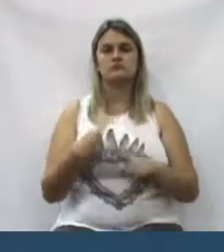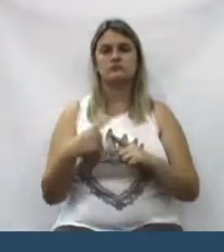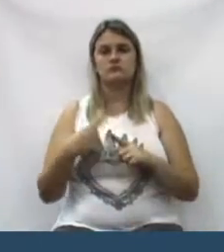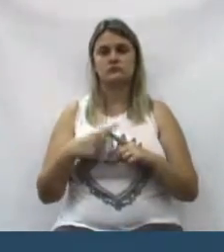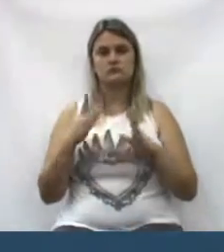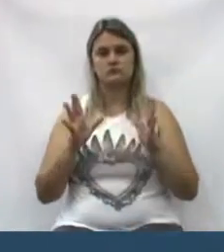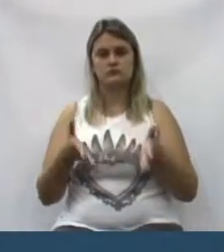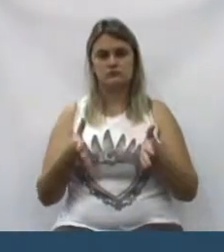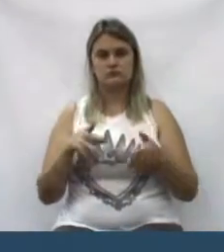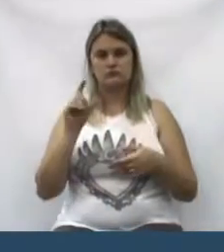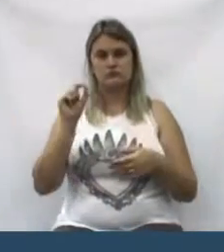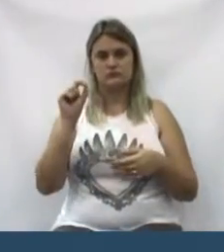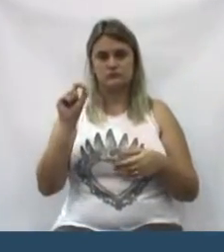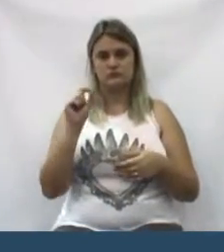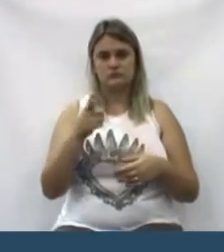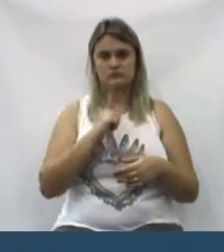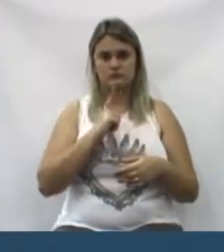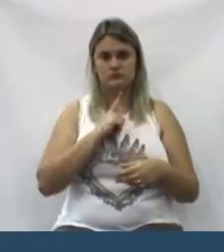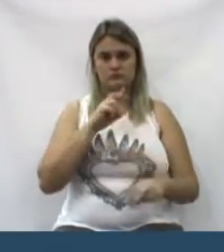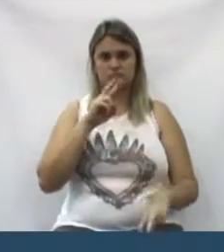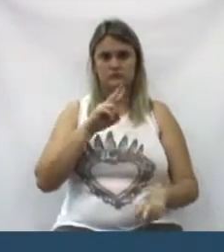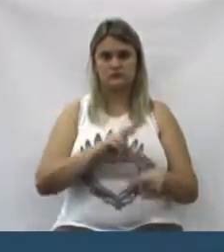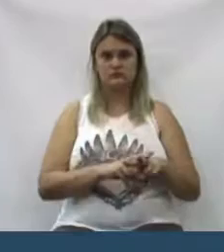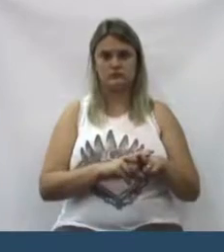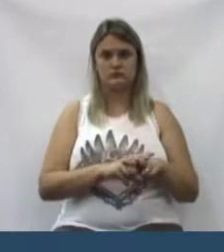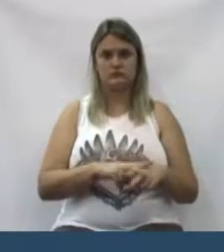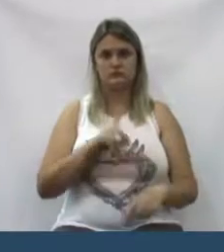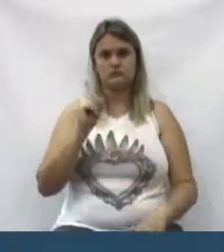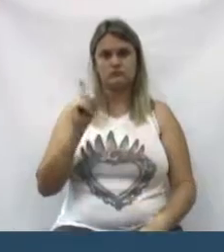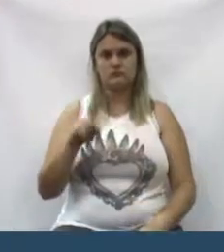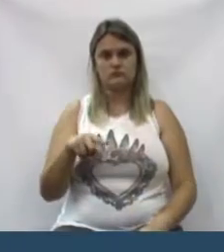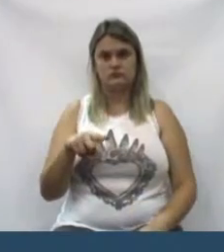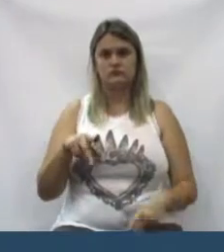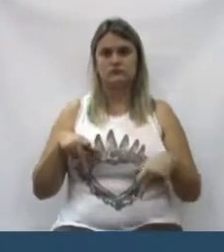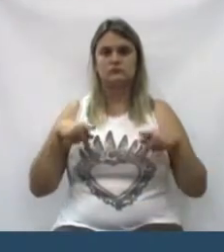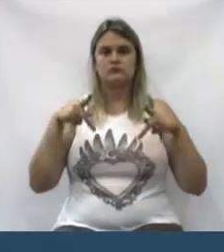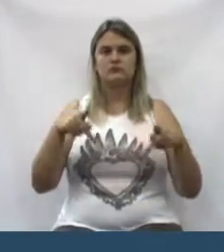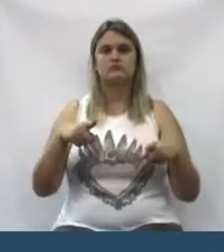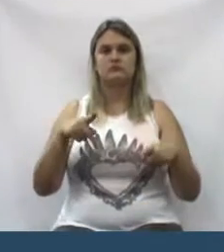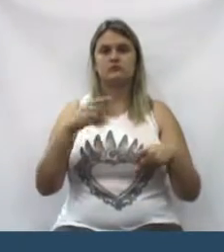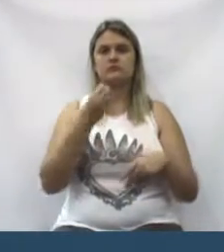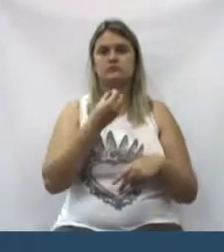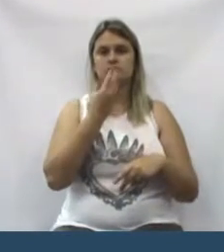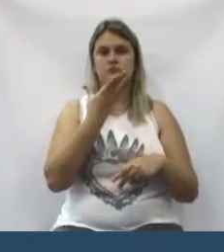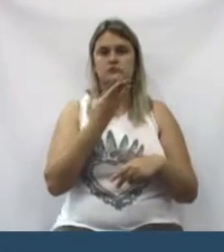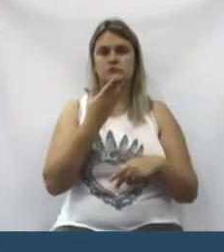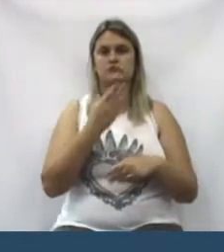hoje, na realidade, quem está sendo preso são a população de bem.